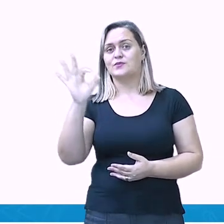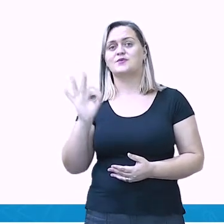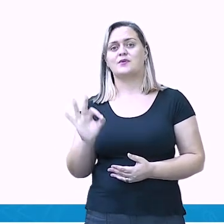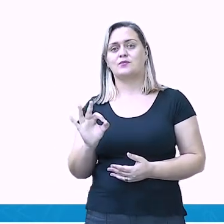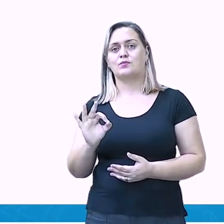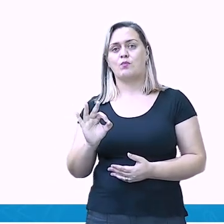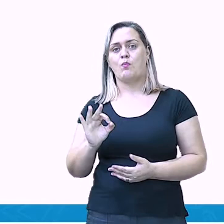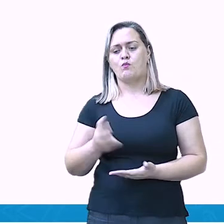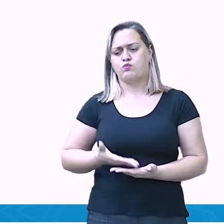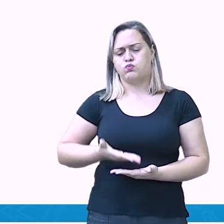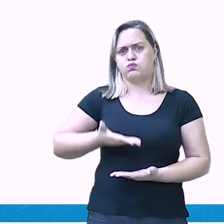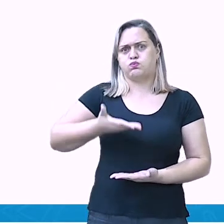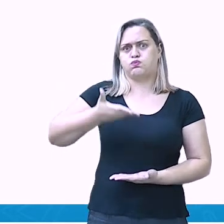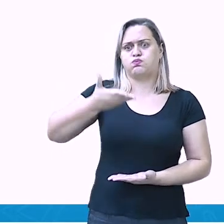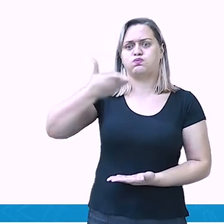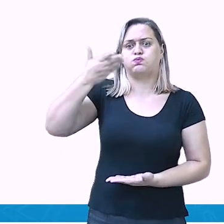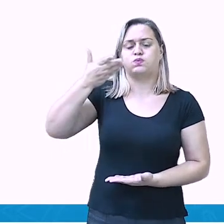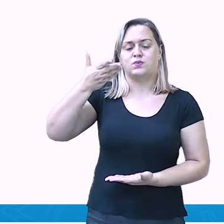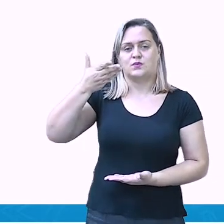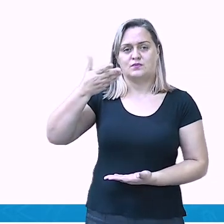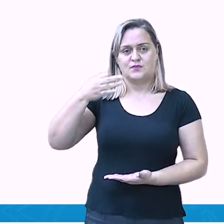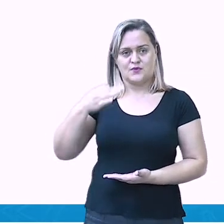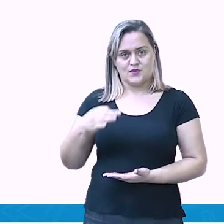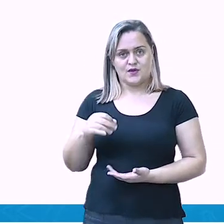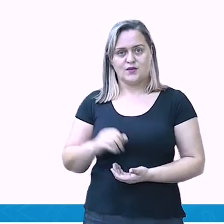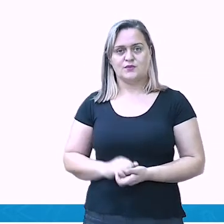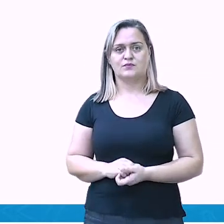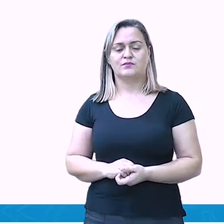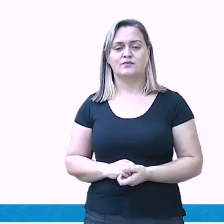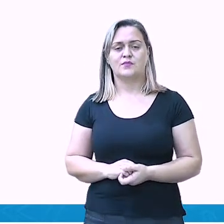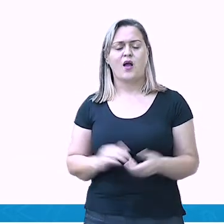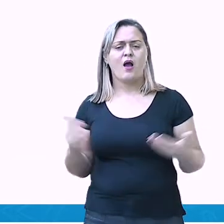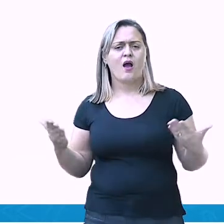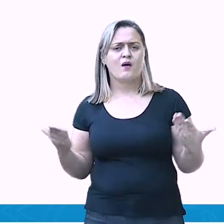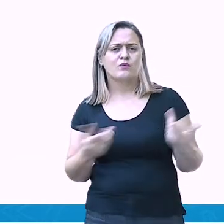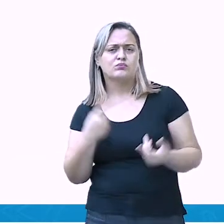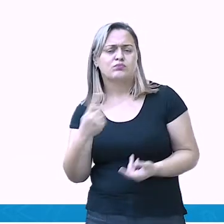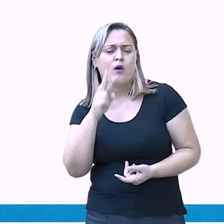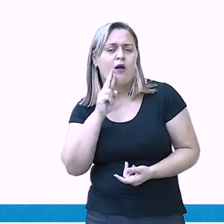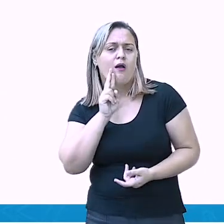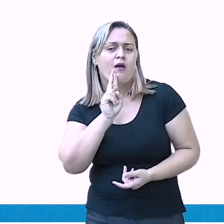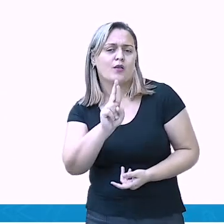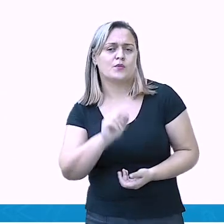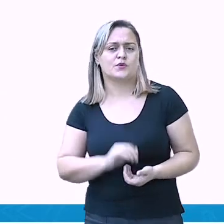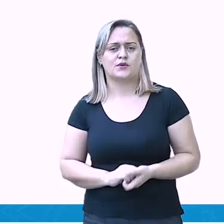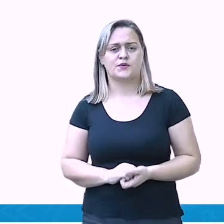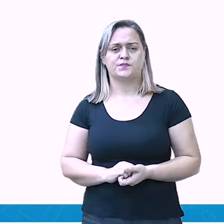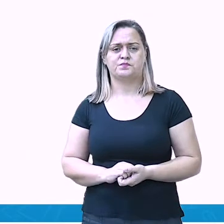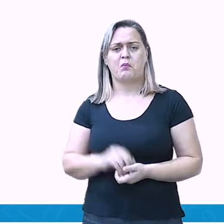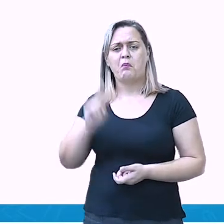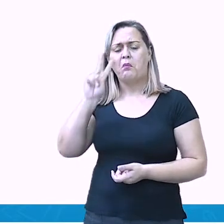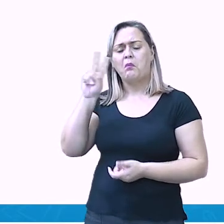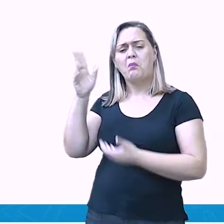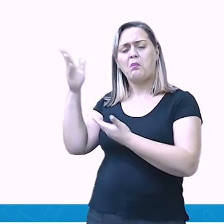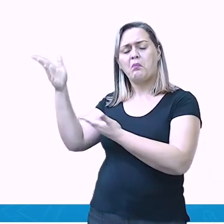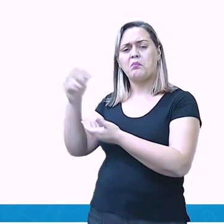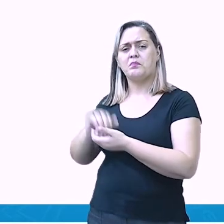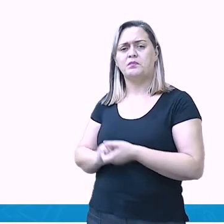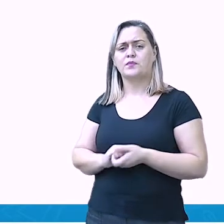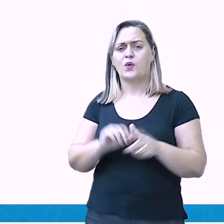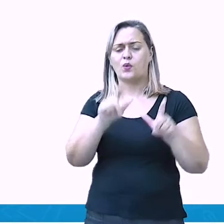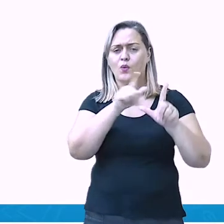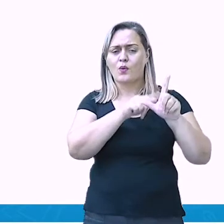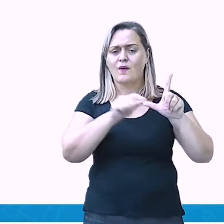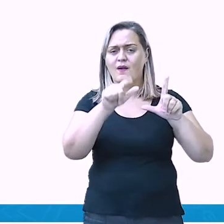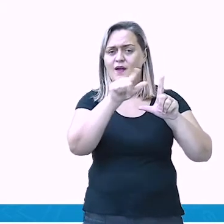Então, vamos agora analisar e responder. O que o gráfico representa? O esse gráfico aqui